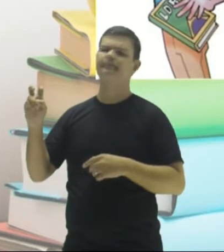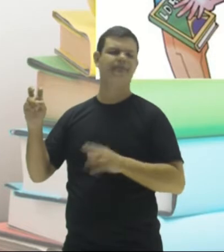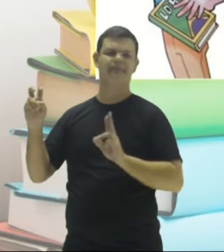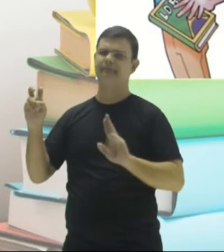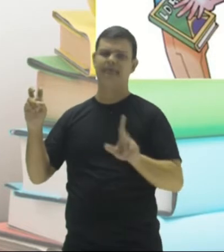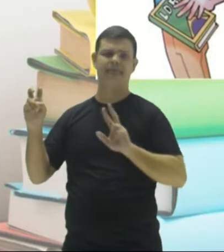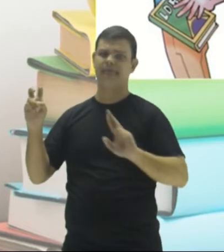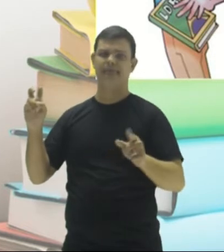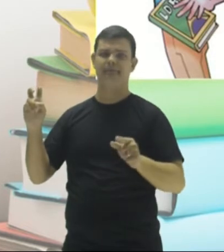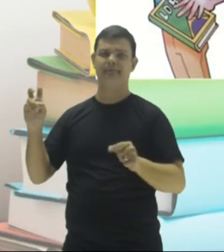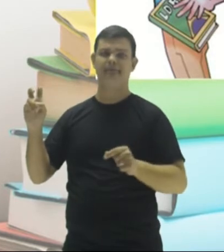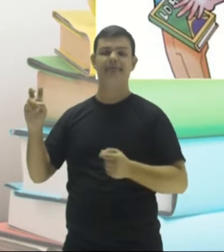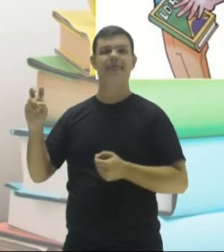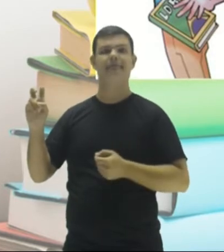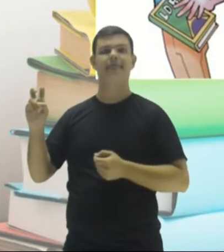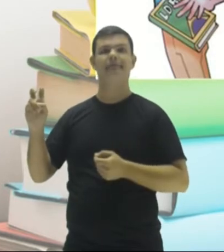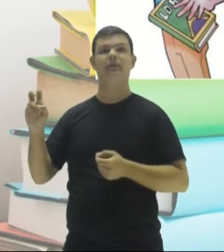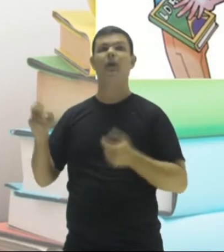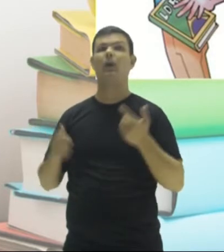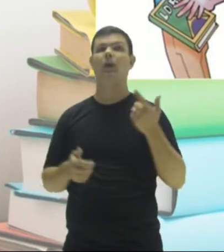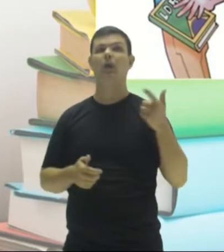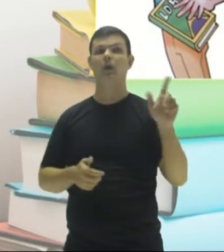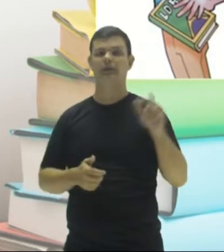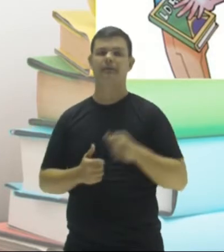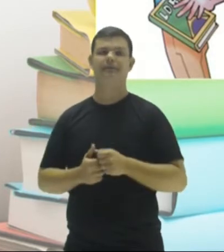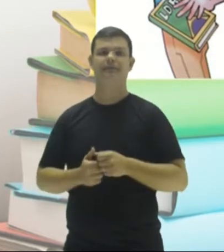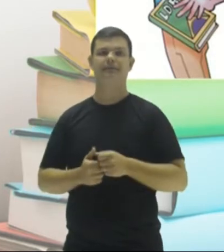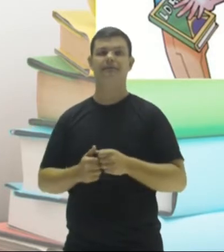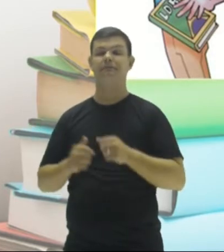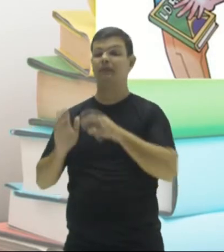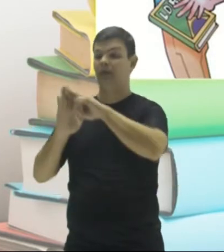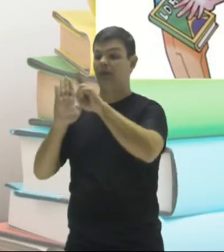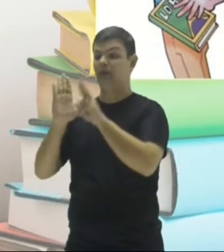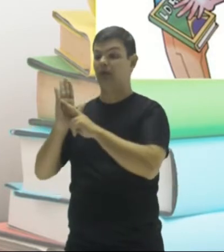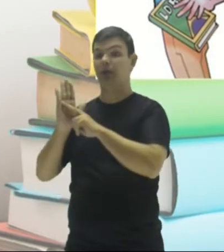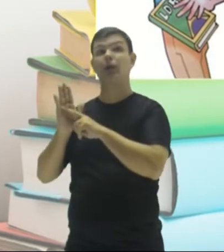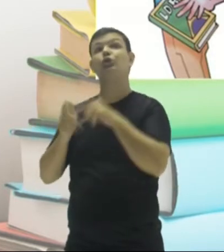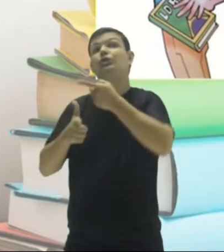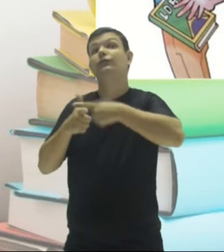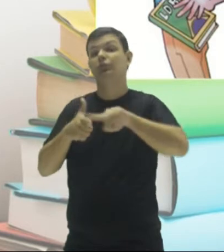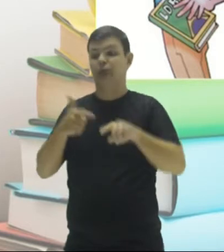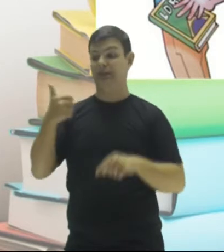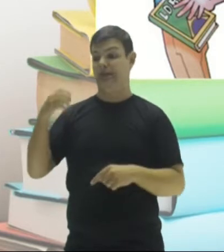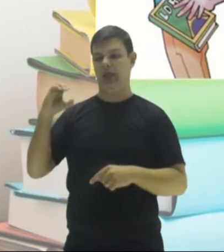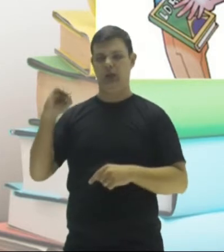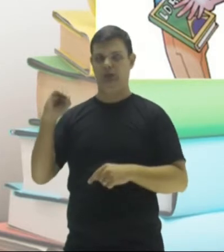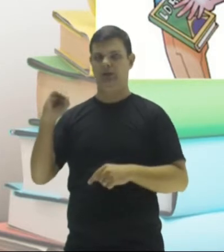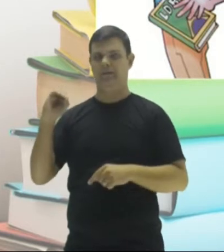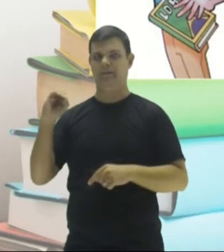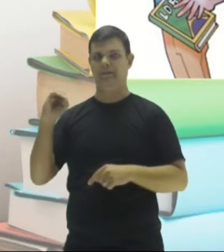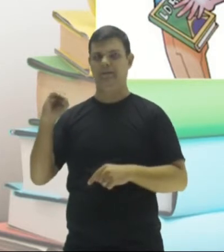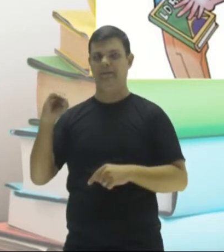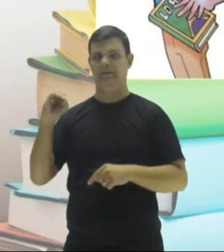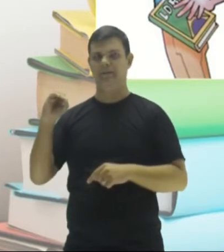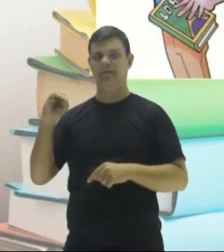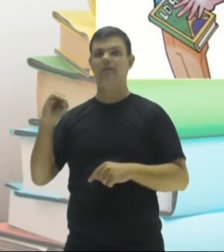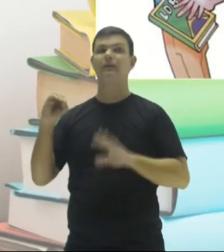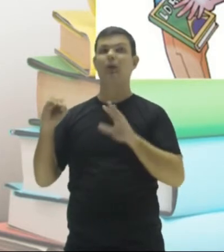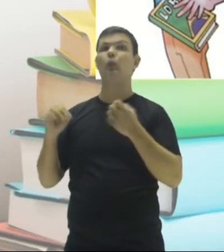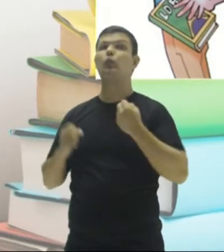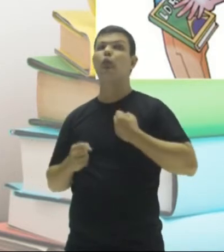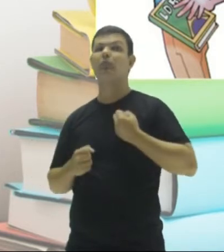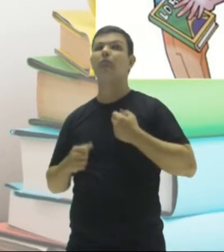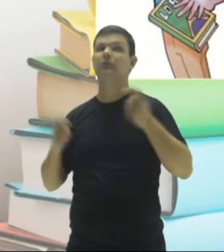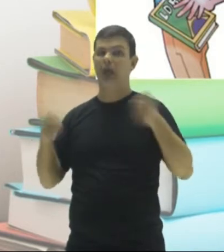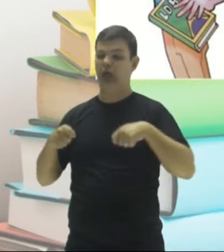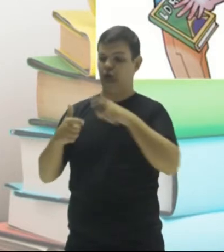no cinco. Bora ver agora o critério de divisibilidade por dez. Aí, pessoal, o número